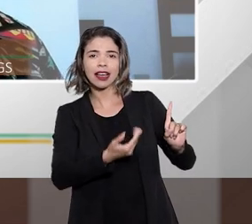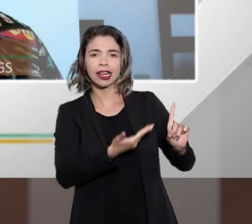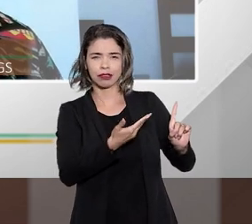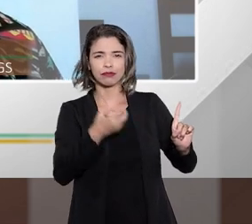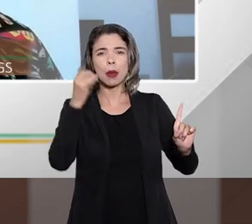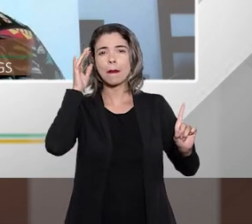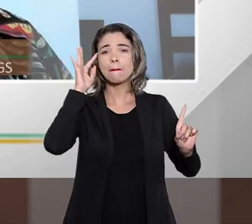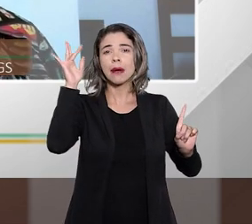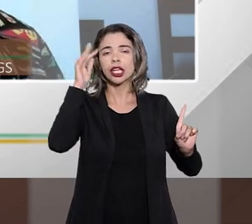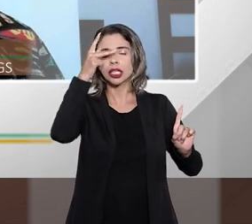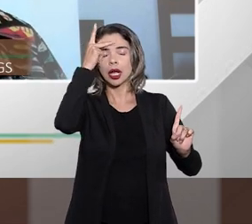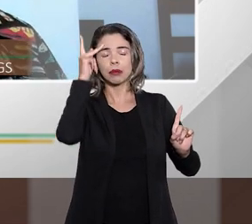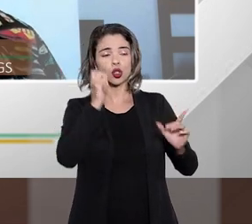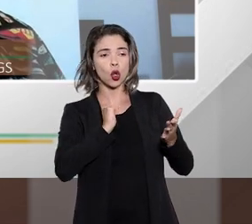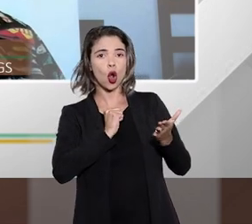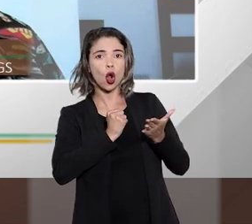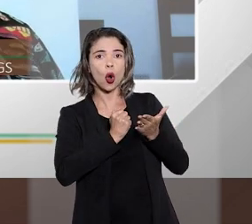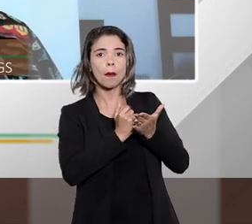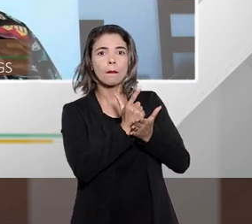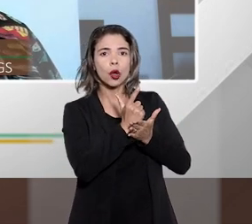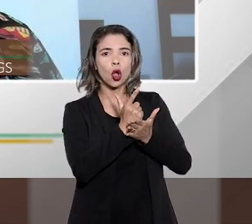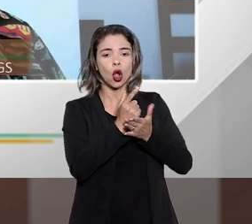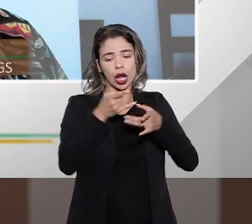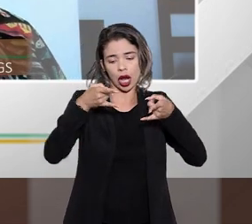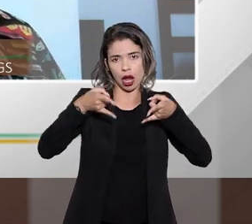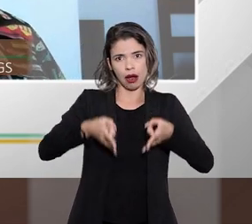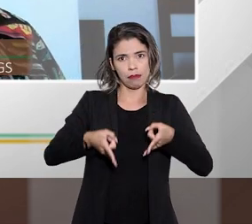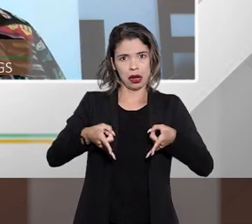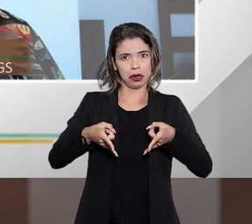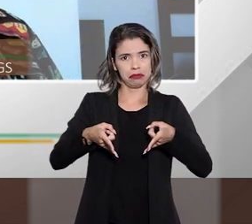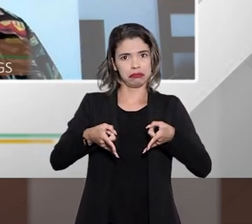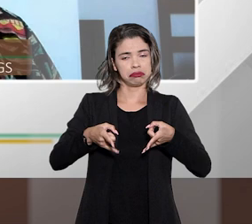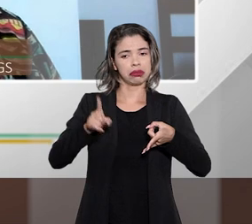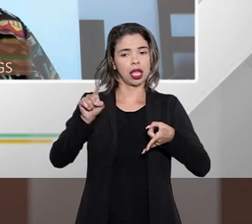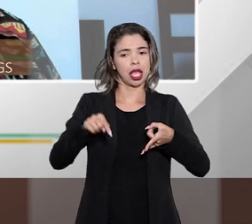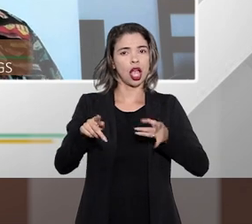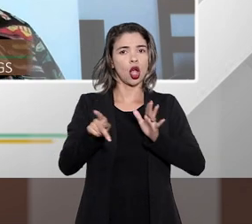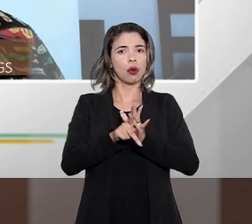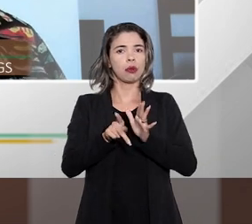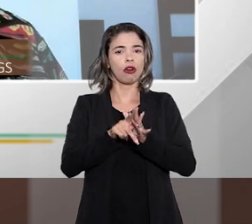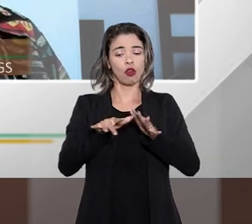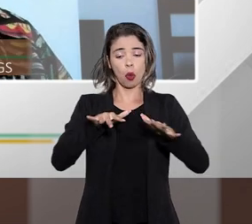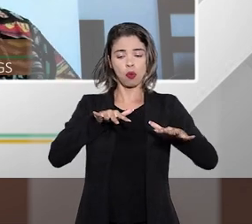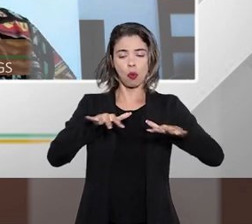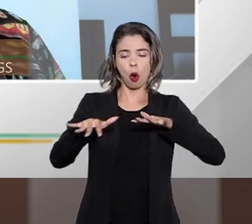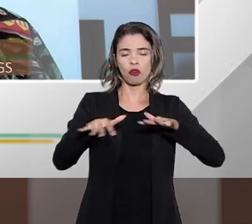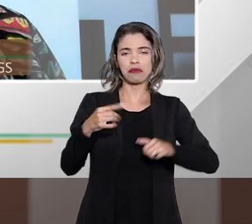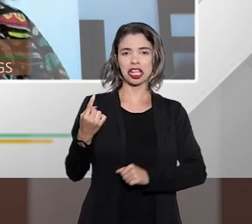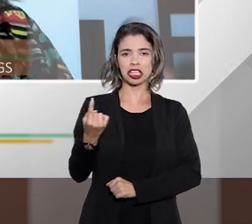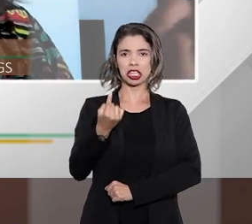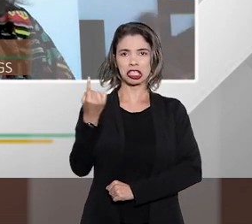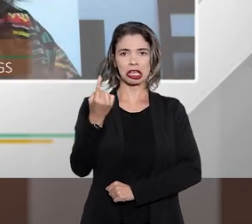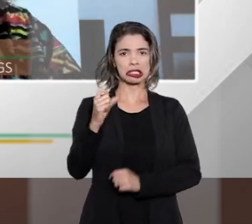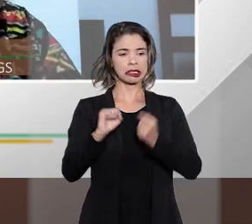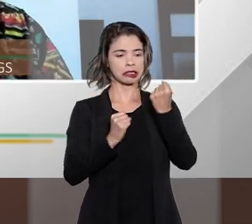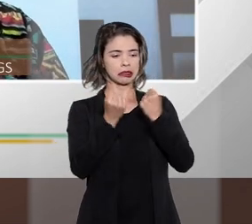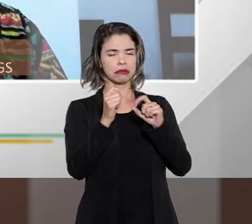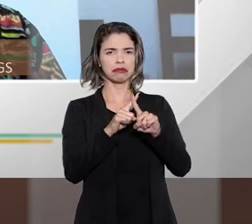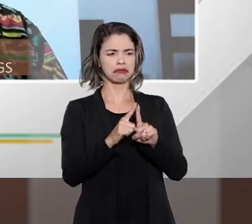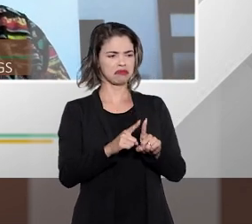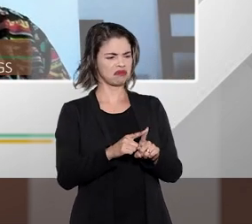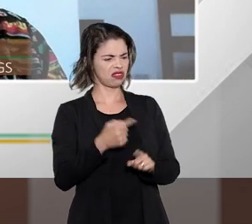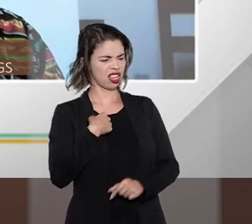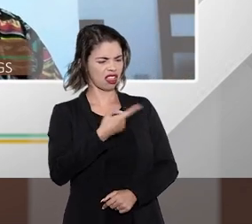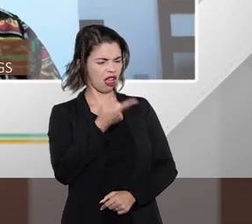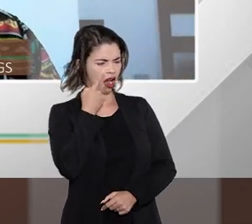consumidor que comprou uma cama, dessas que movimenta sozinho, ah, você diria, bom, mas isso aí